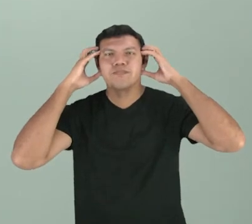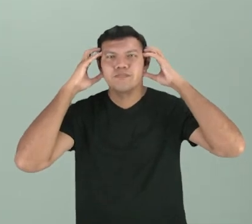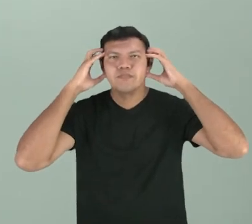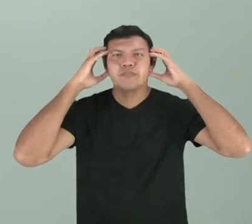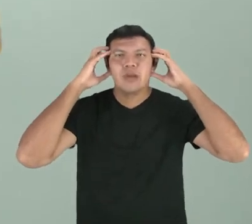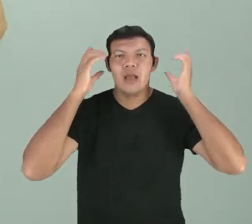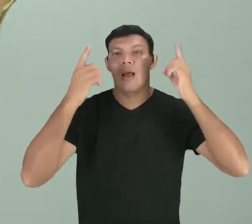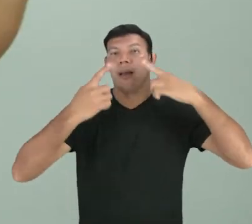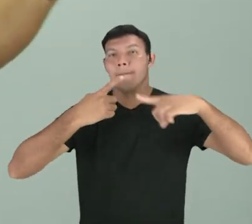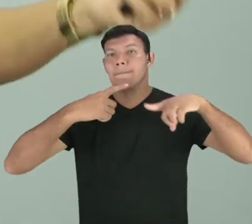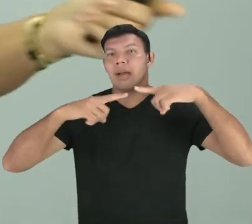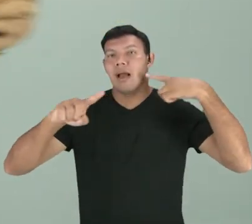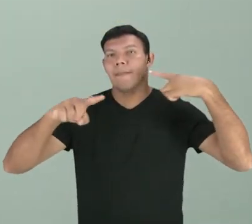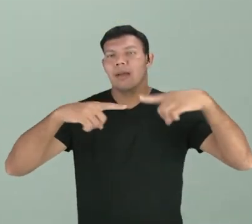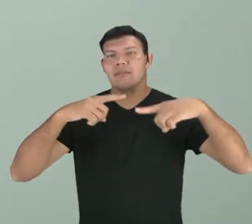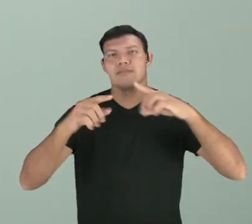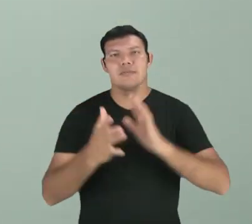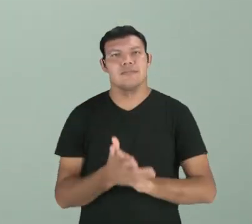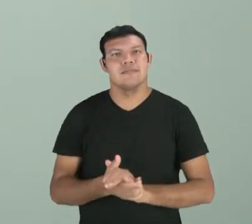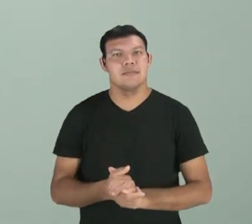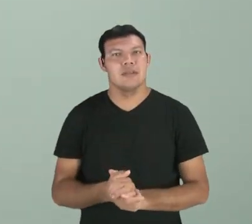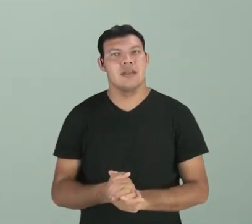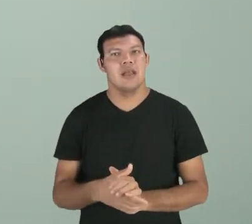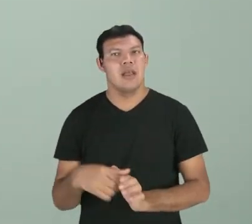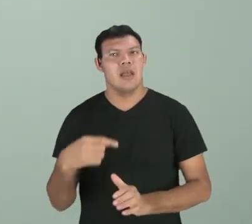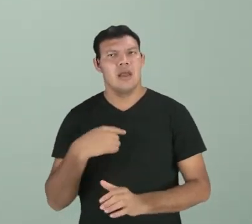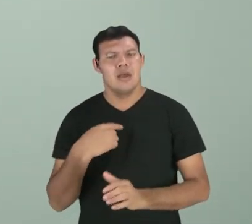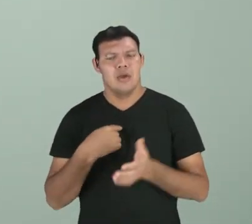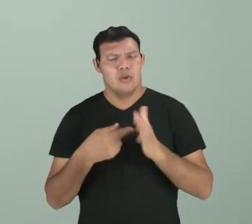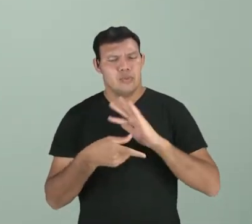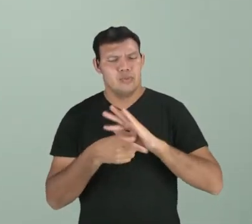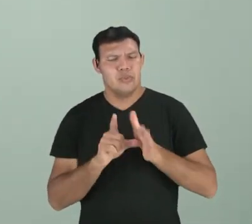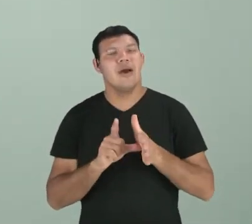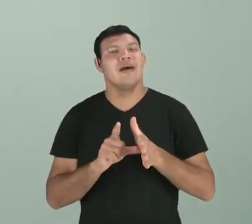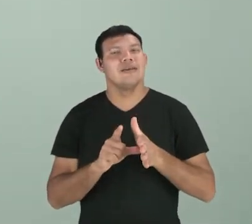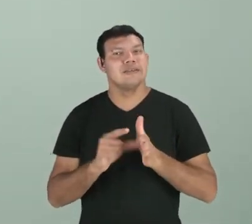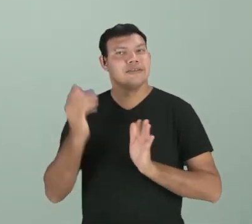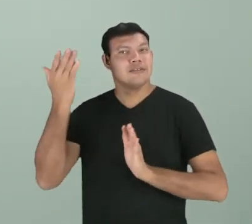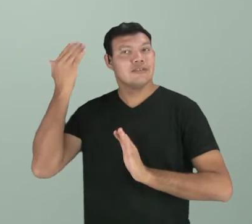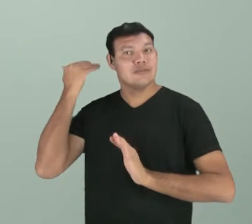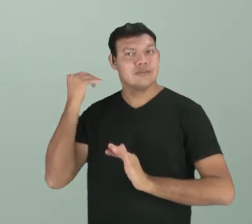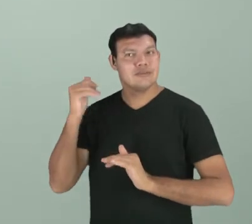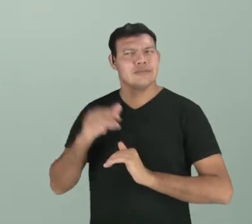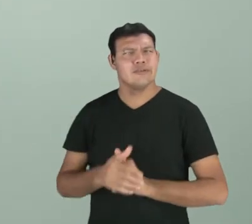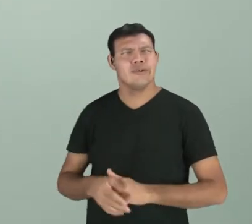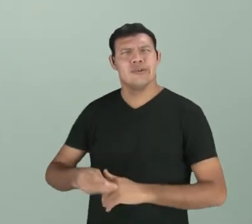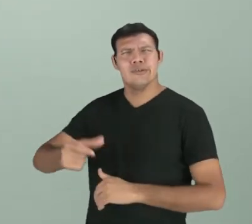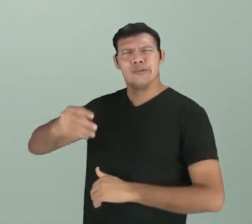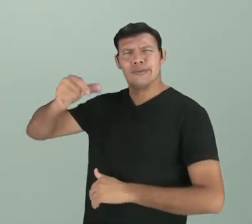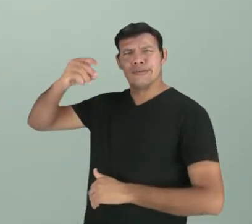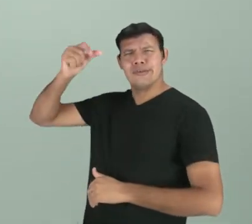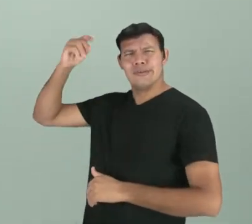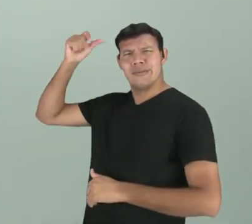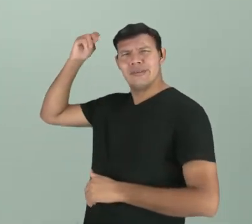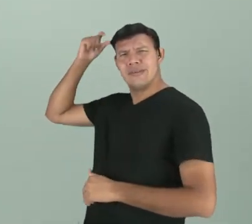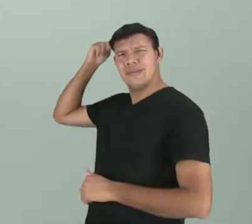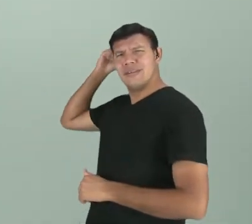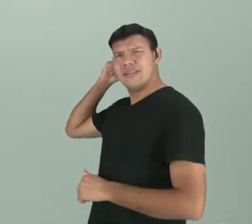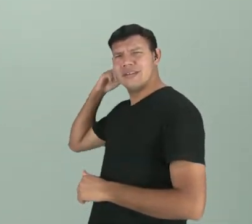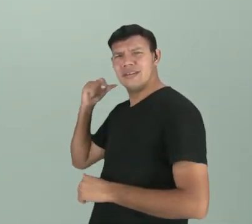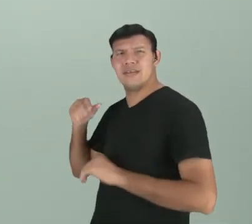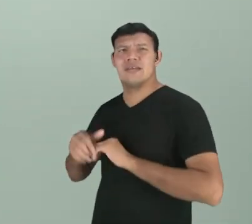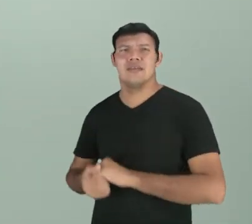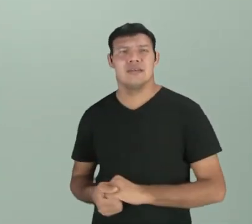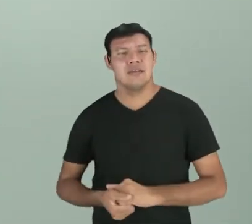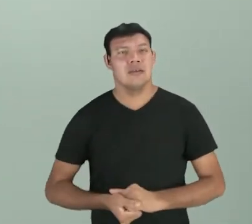música foi anterior a outro passado. É um passado muito distante, tá? Quando entrei na a a moça